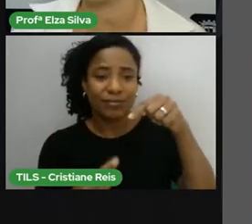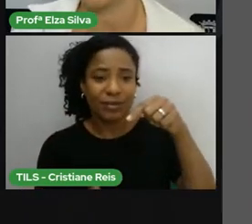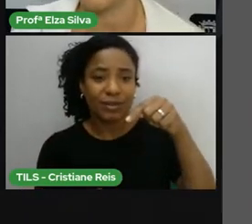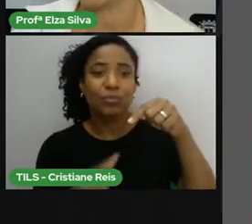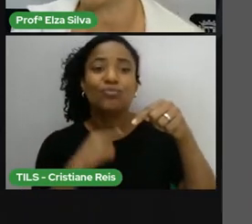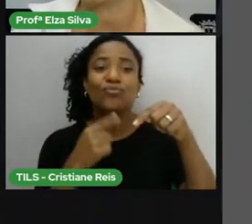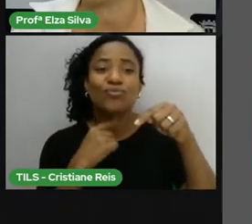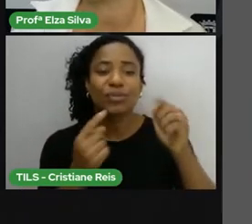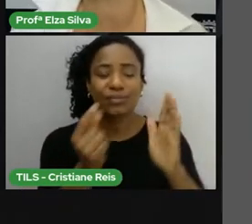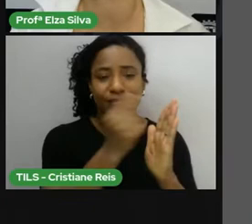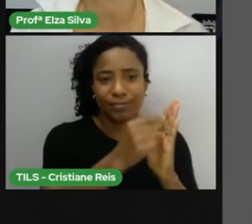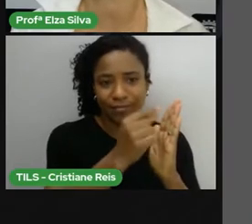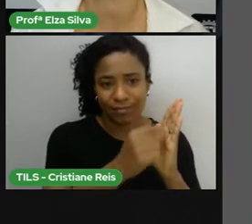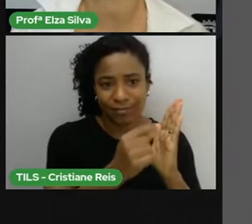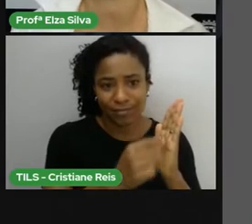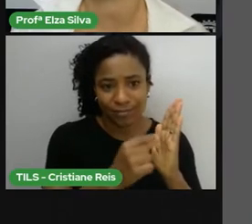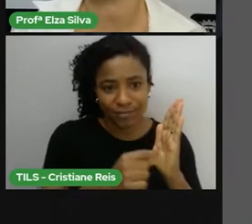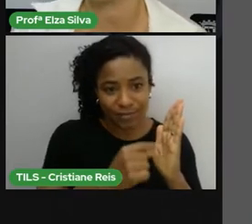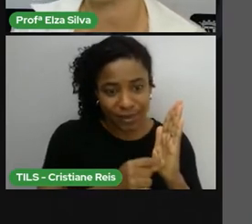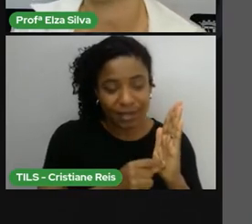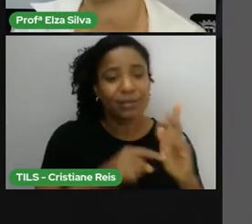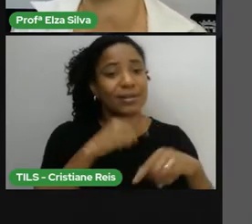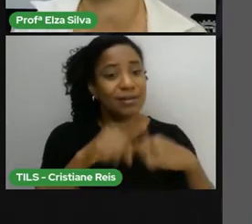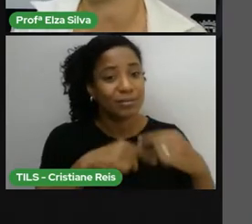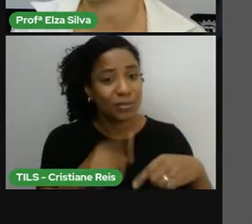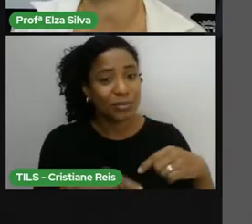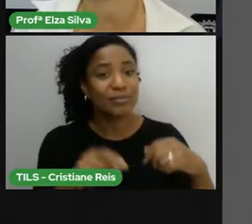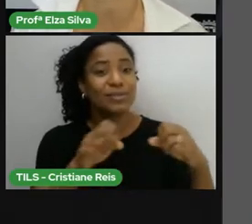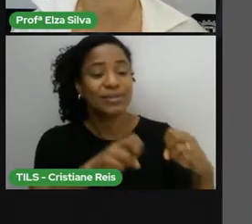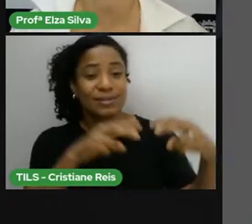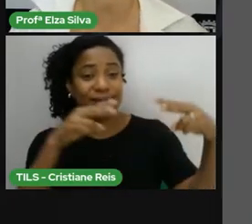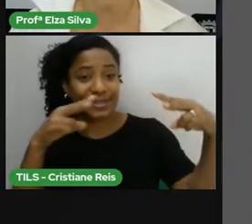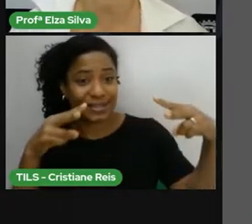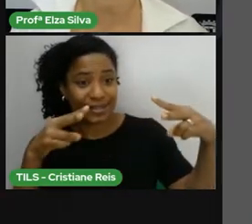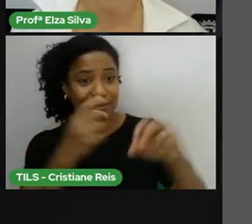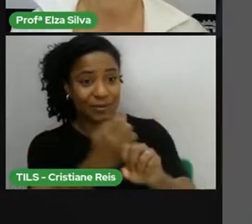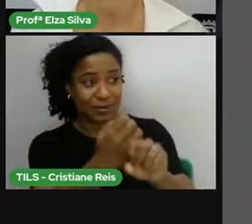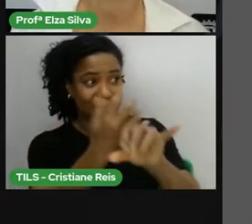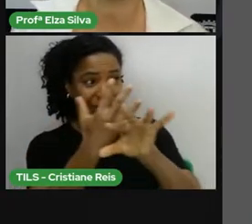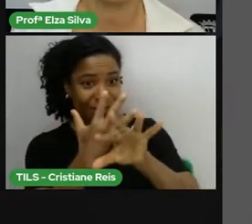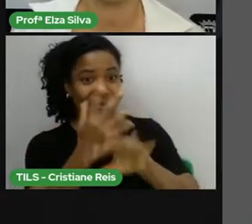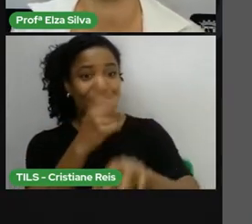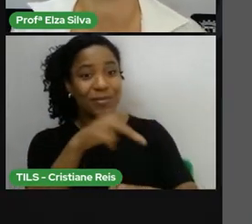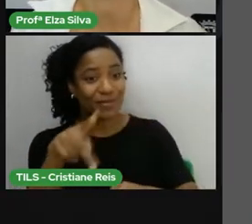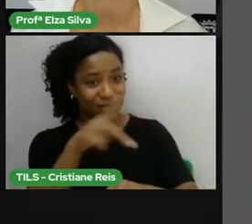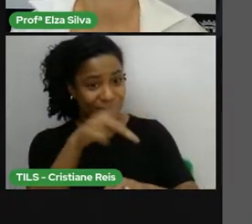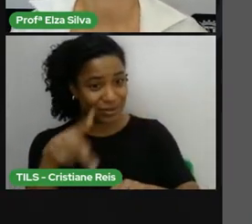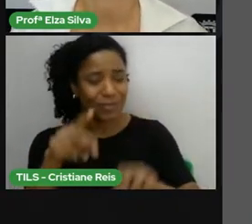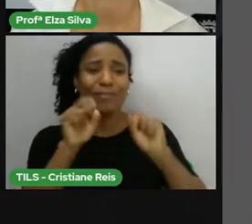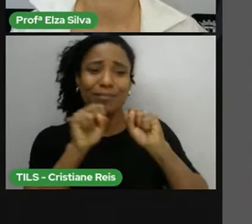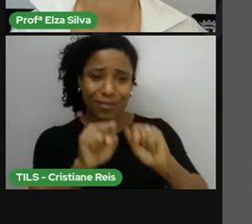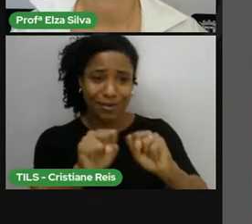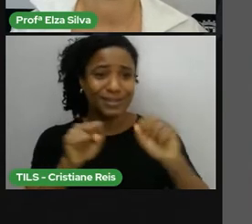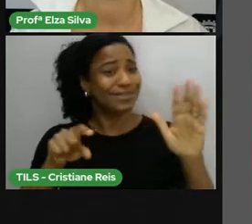oportunidade que você tiver com o professor ou a professora de sua escola, sânias.